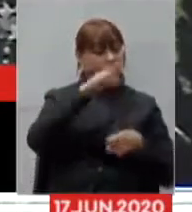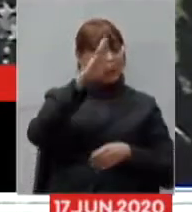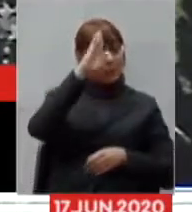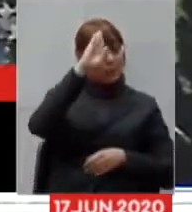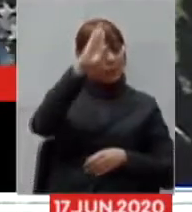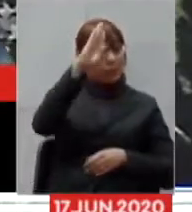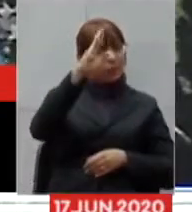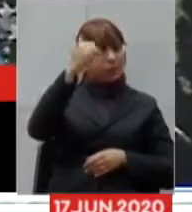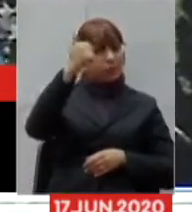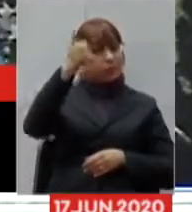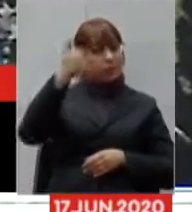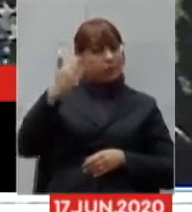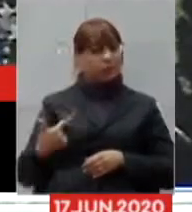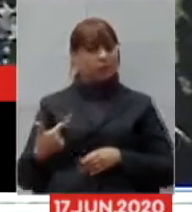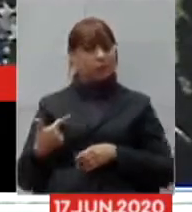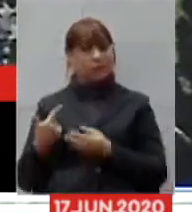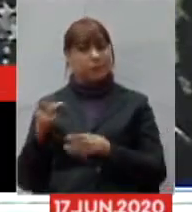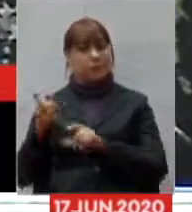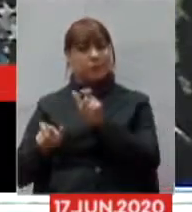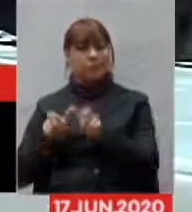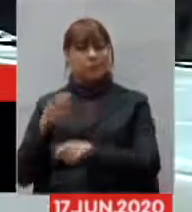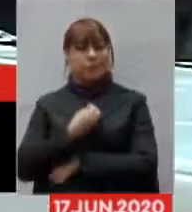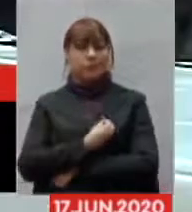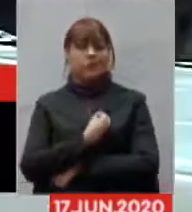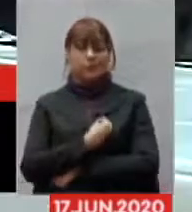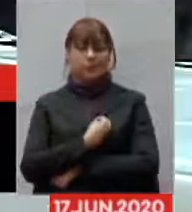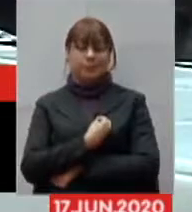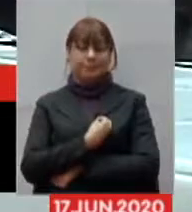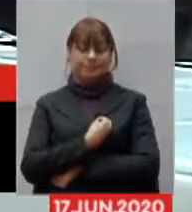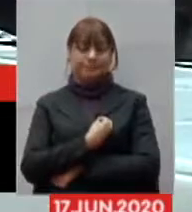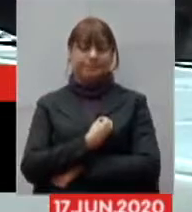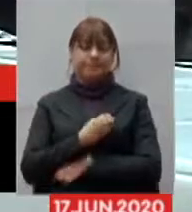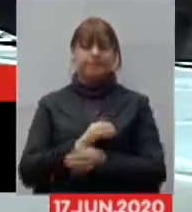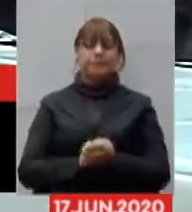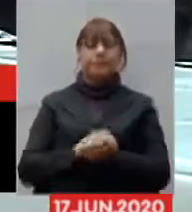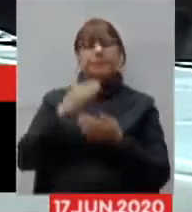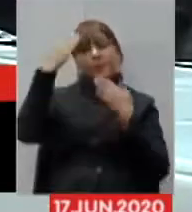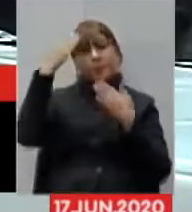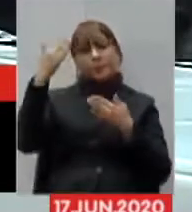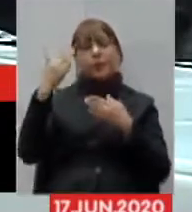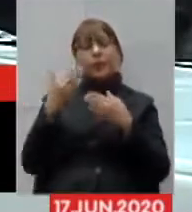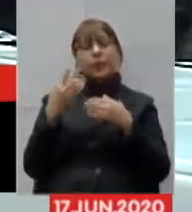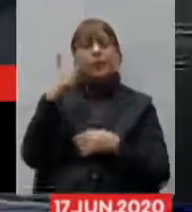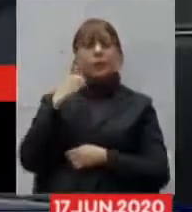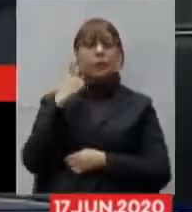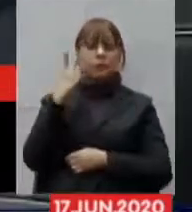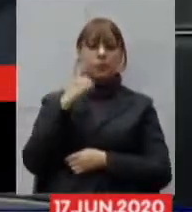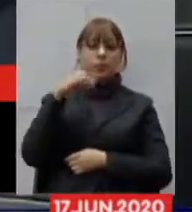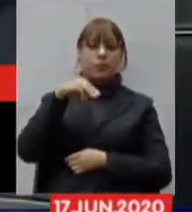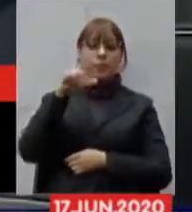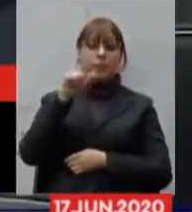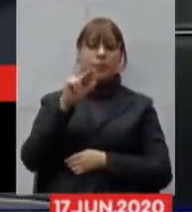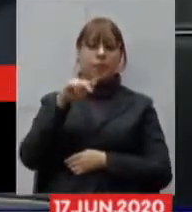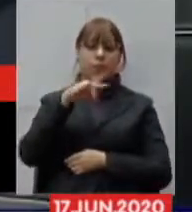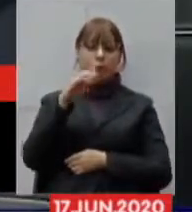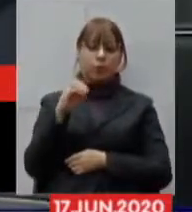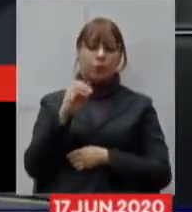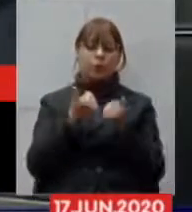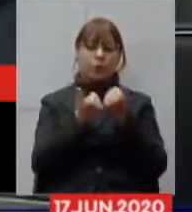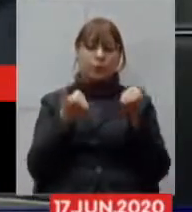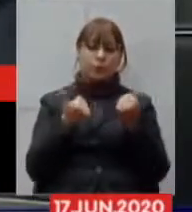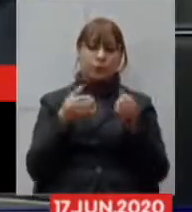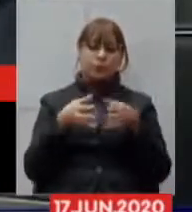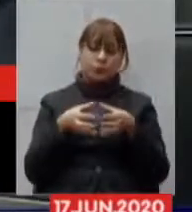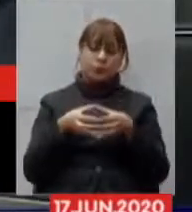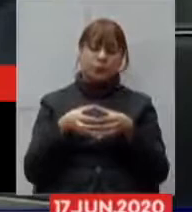cidadãos e cidadãs em nossos municípios Obrigado deputado Marquinhos Lemos vice-presidente dessa comissão passo a palavra então